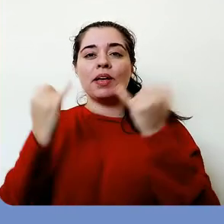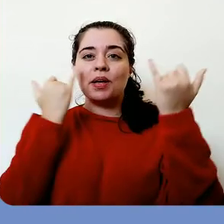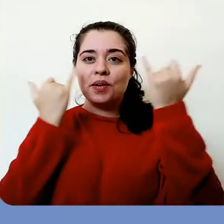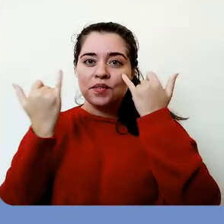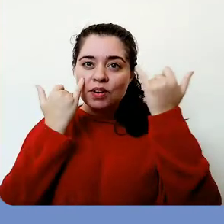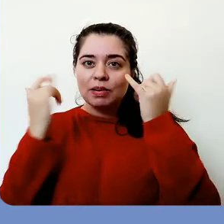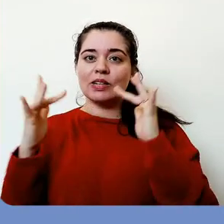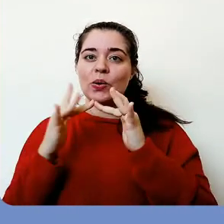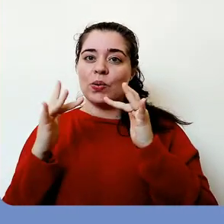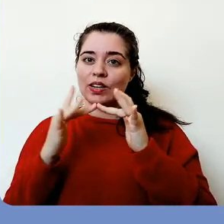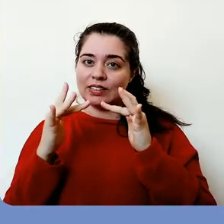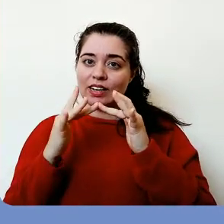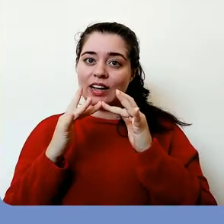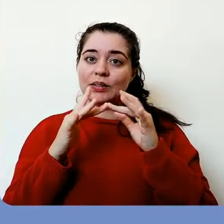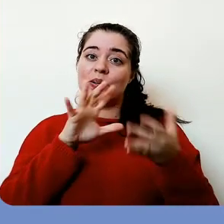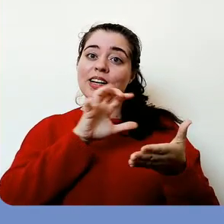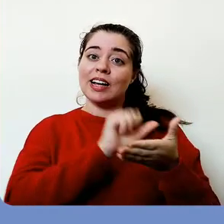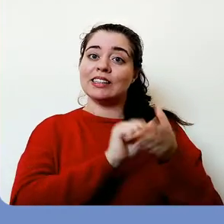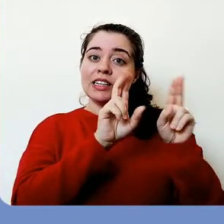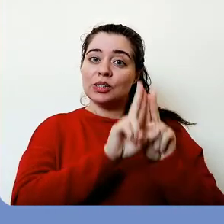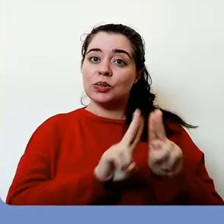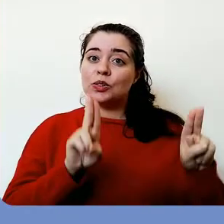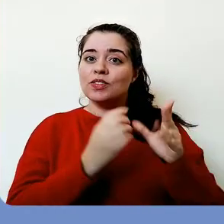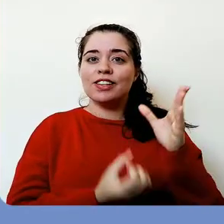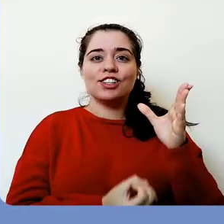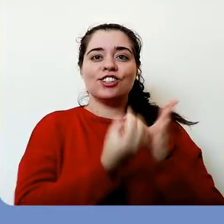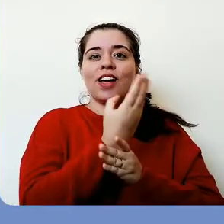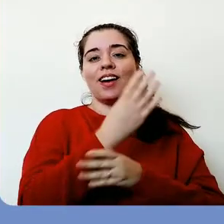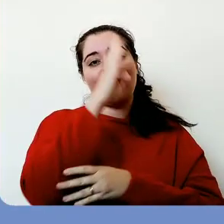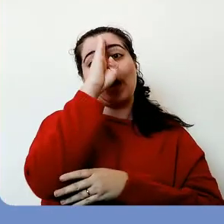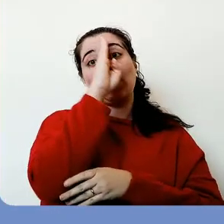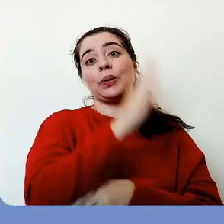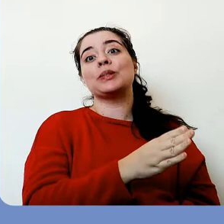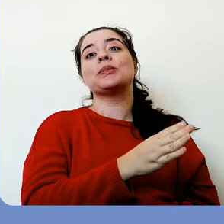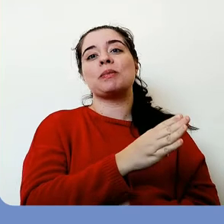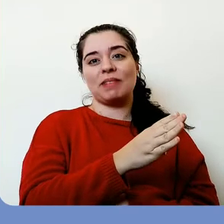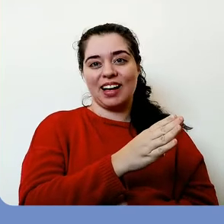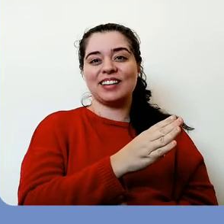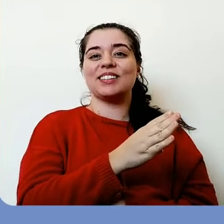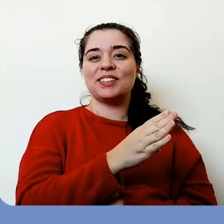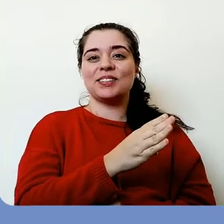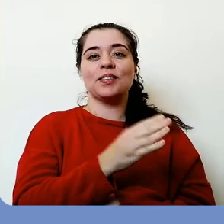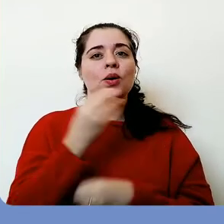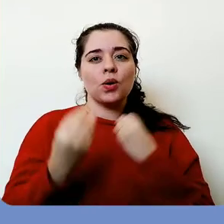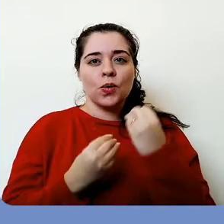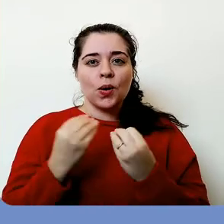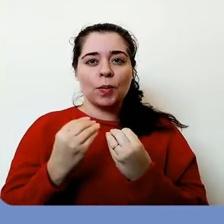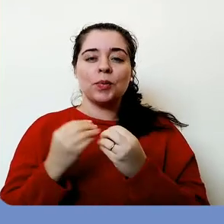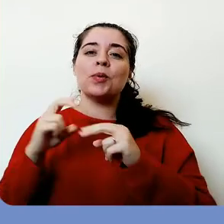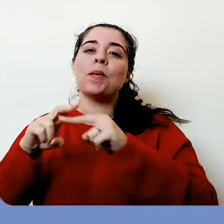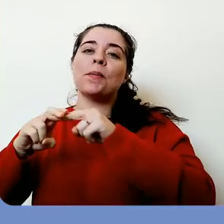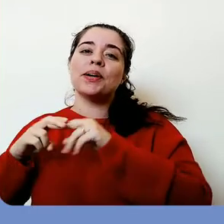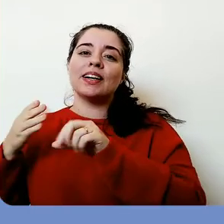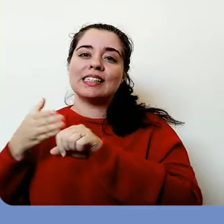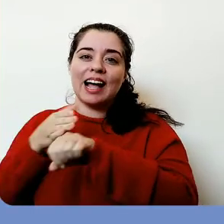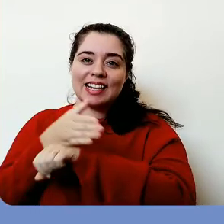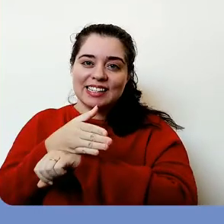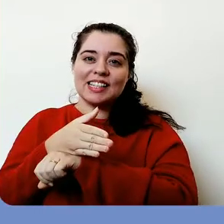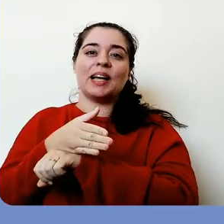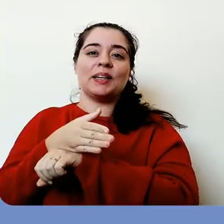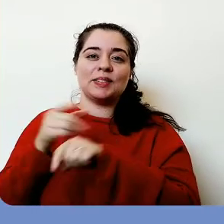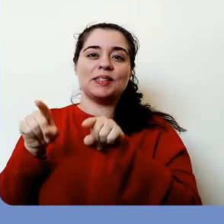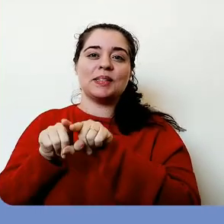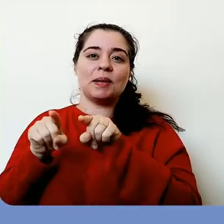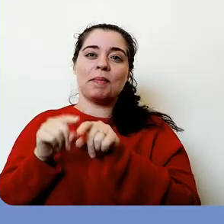contatos são gerados automaticamente pelo cadastro UPSC que recupera os dados dos interessados a partir do acesso pelo sistema de